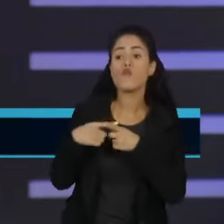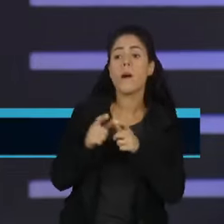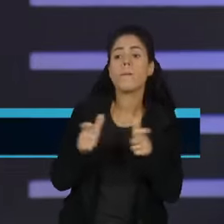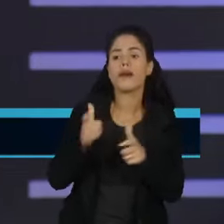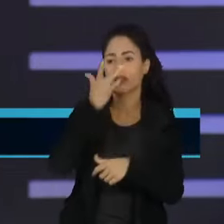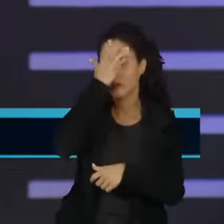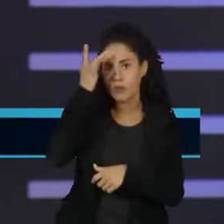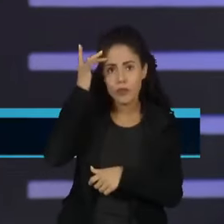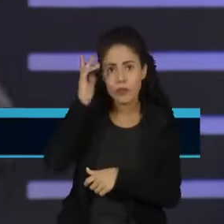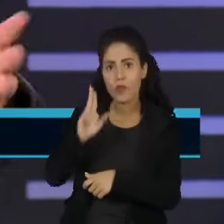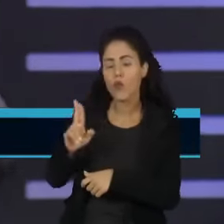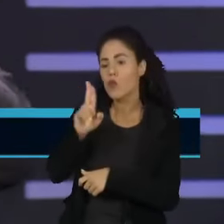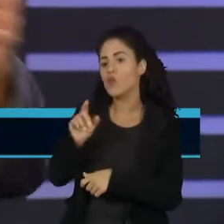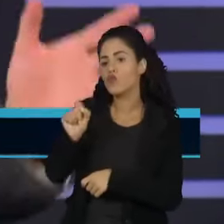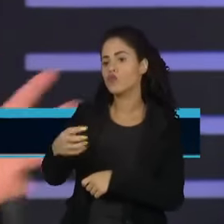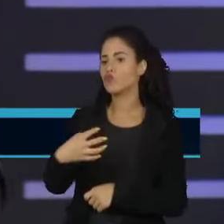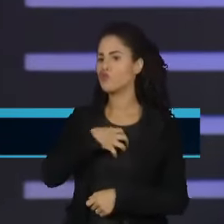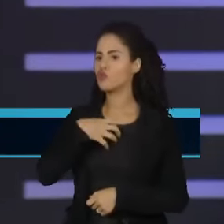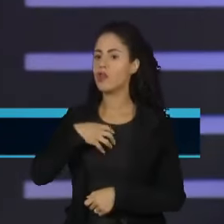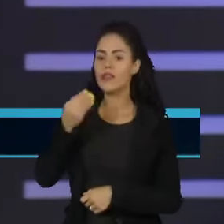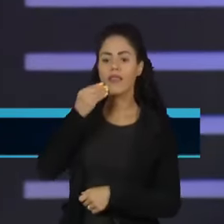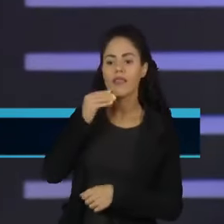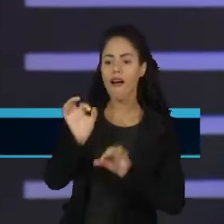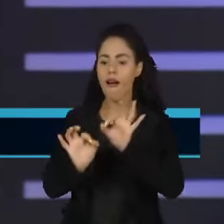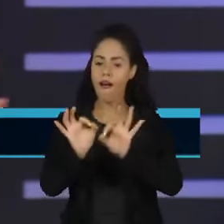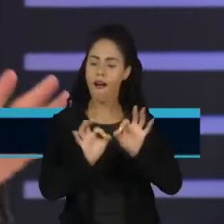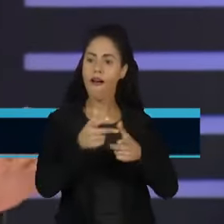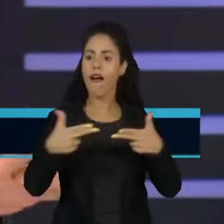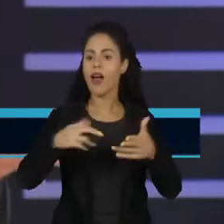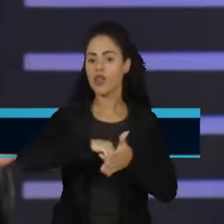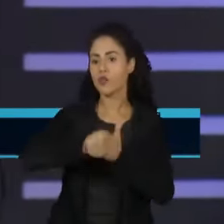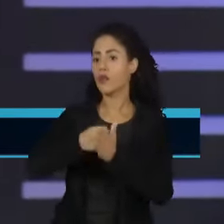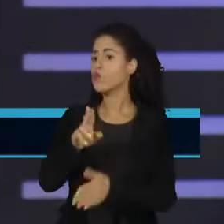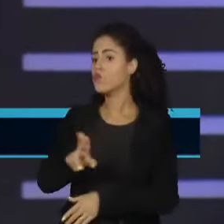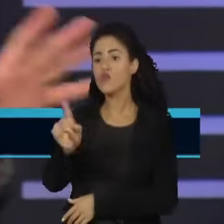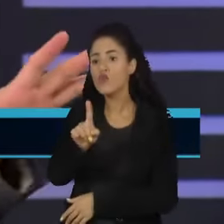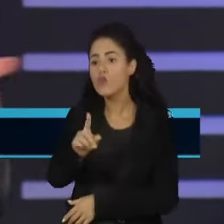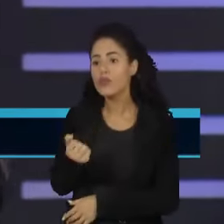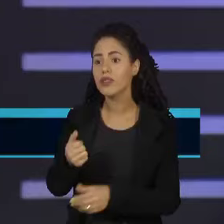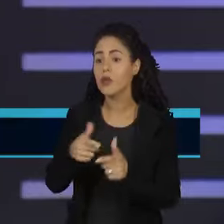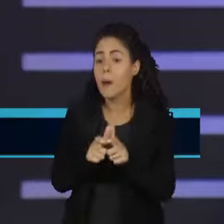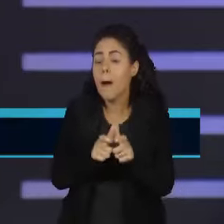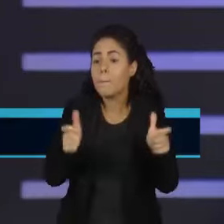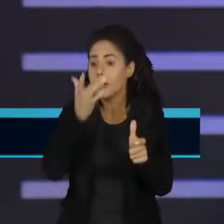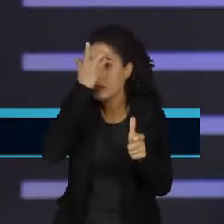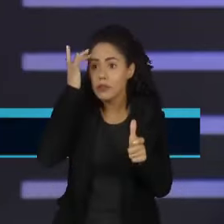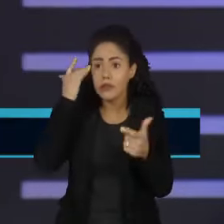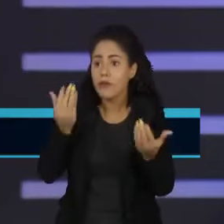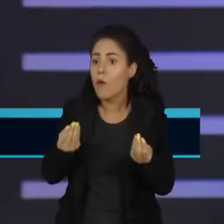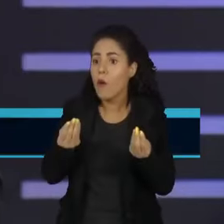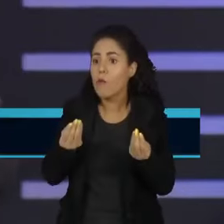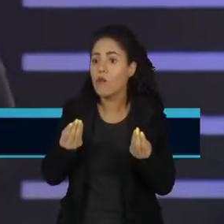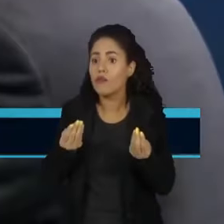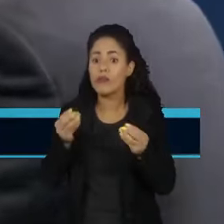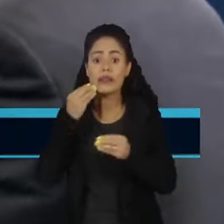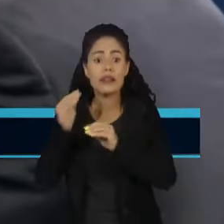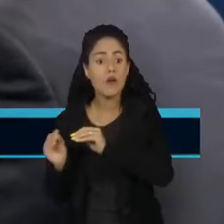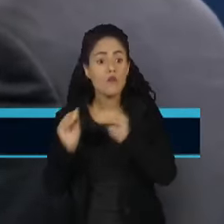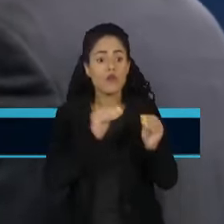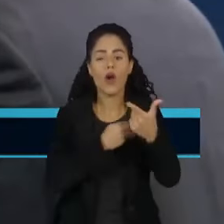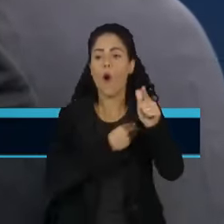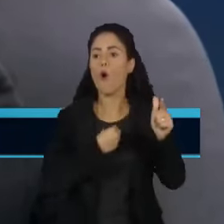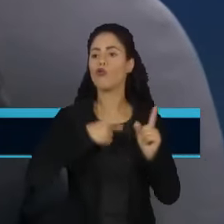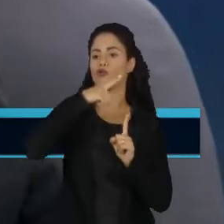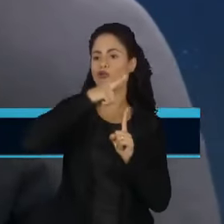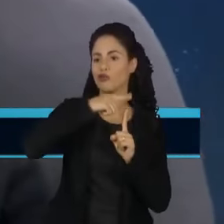não usa VPN, que é uma forma de você driblar esses bloqueios. Não usa. Então, a maior parte das pessoas iam ficar sem amigrar para outro, para o threads